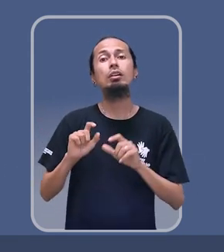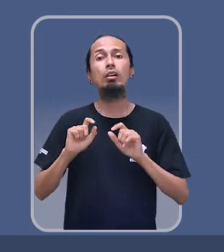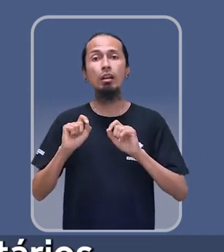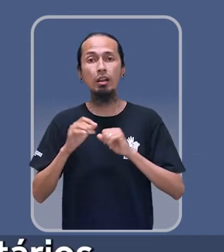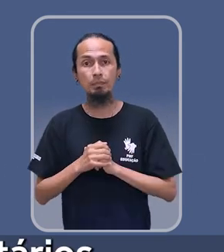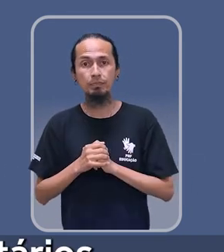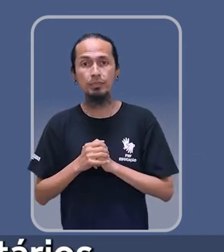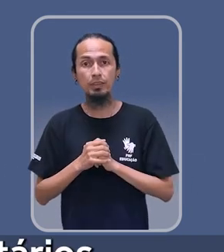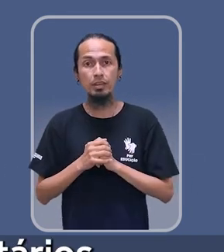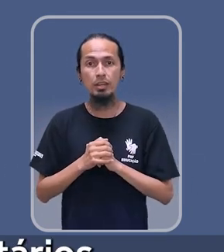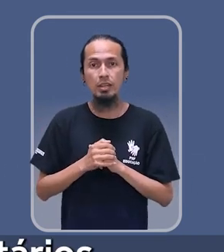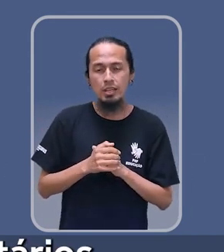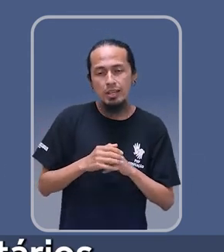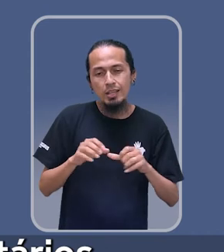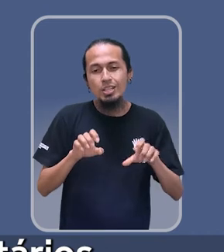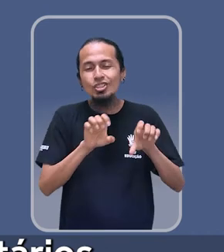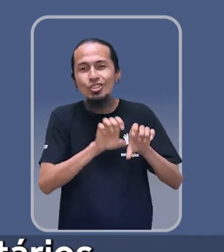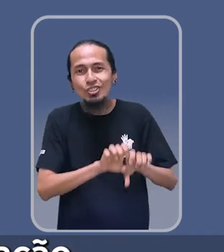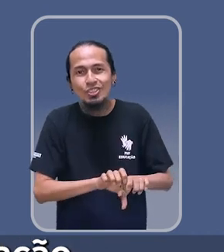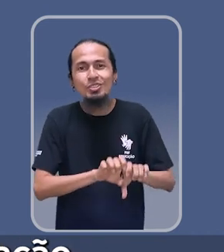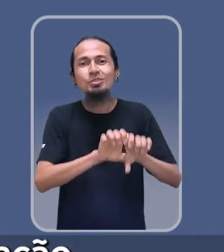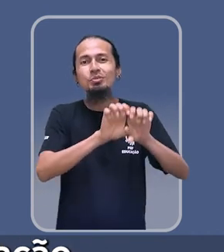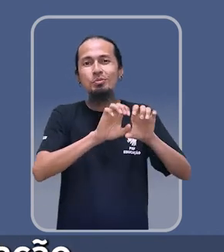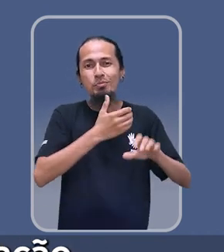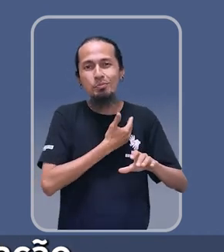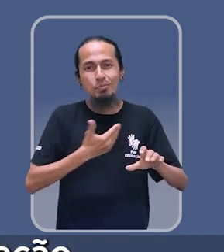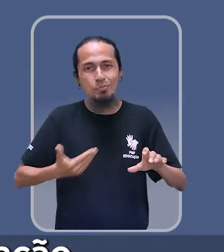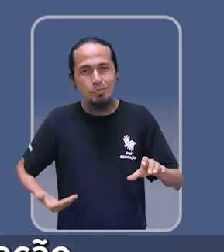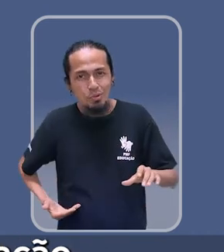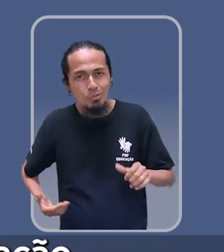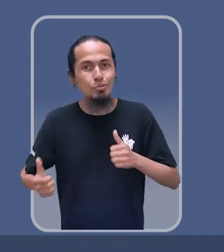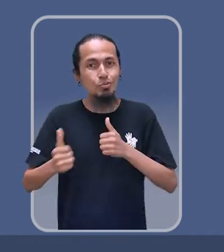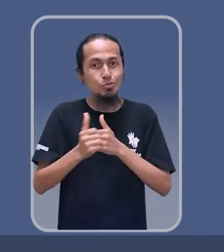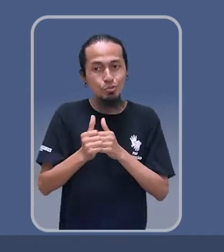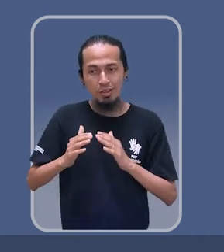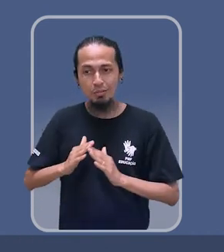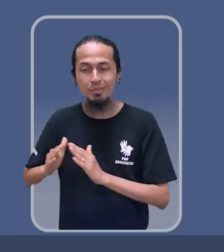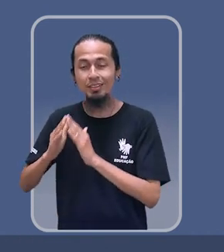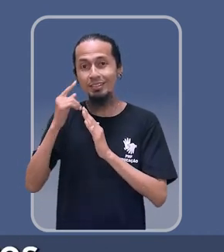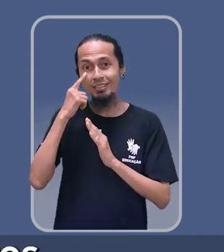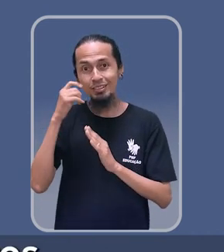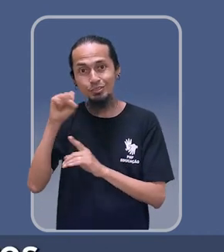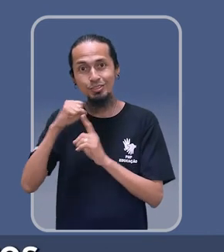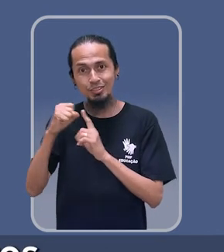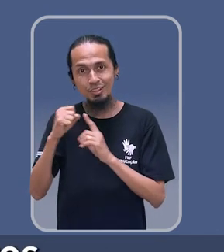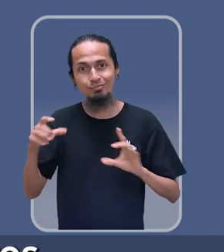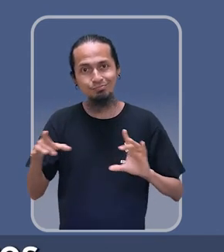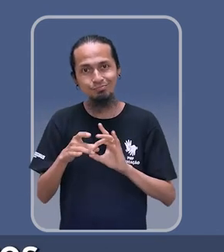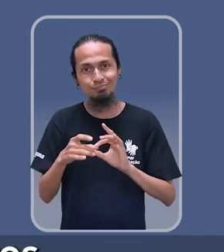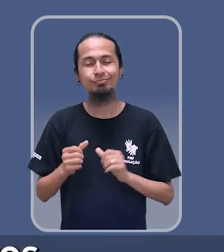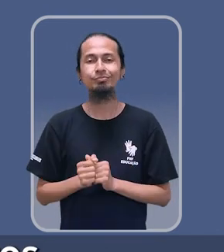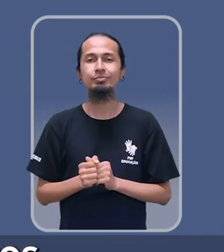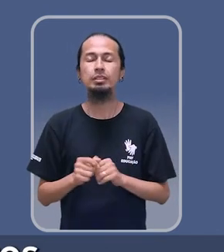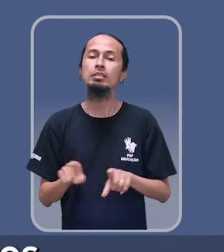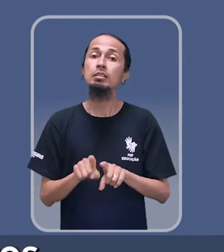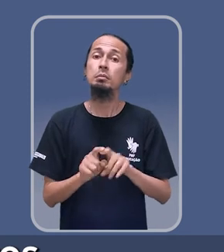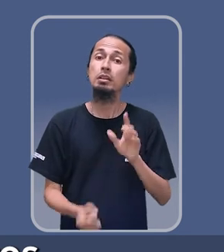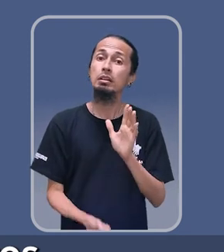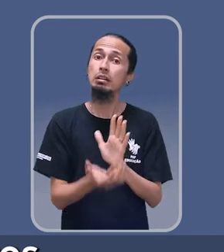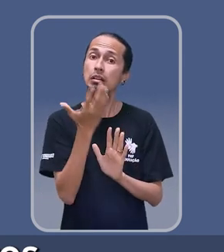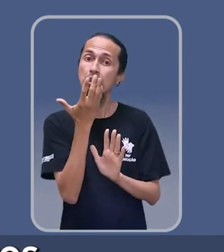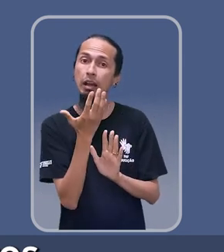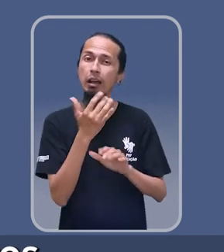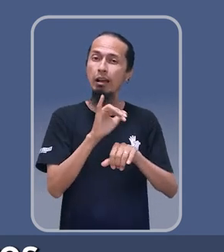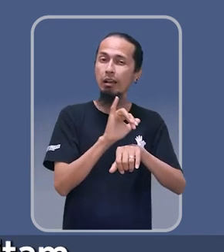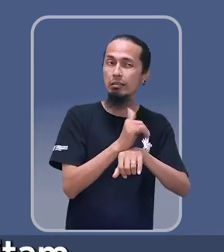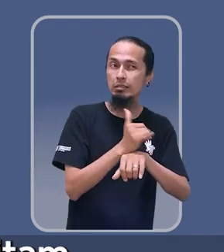a implementação de equipamentos públicos e comunitários junto a empreendimentos de habitação de interesse social. Ainda, criar dispositivos